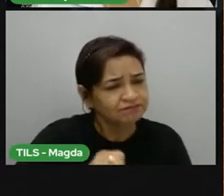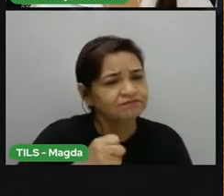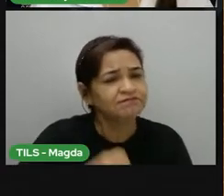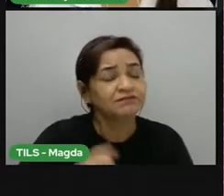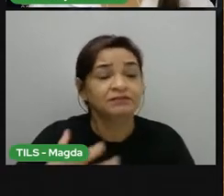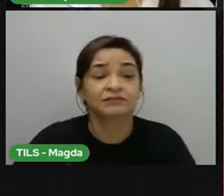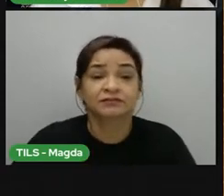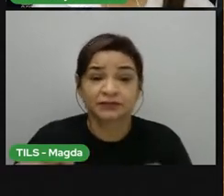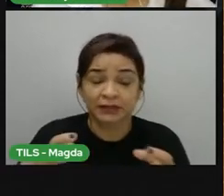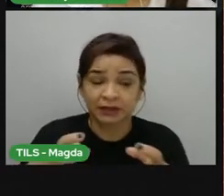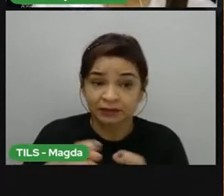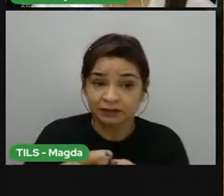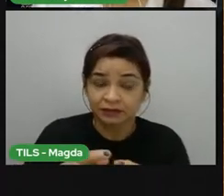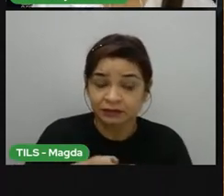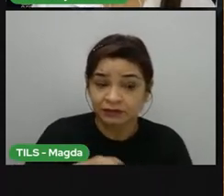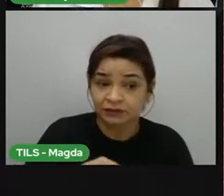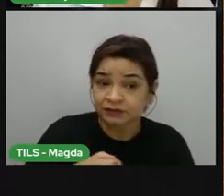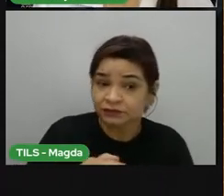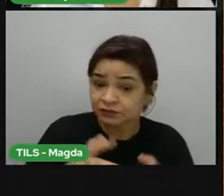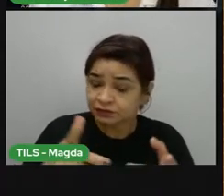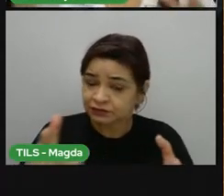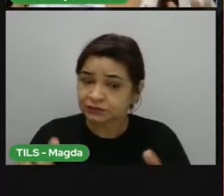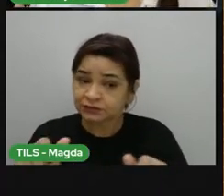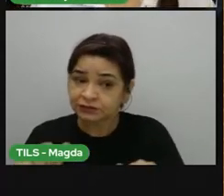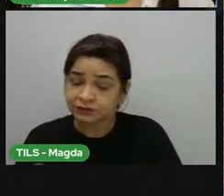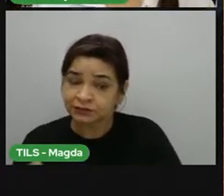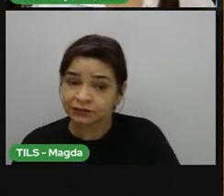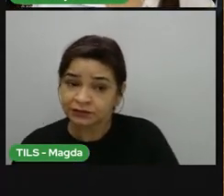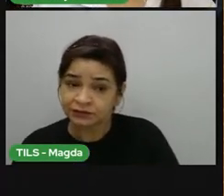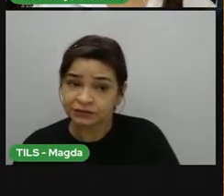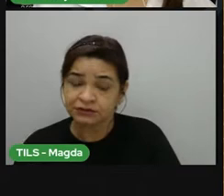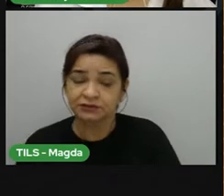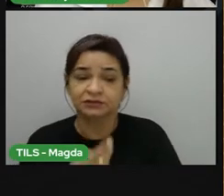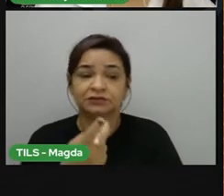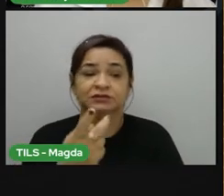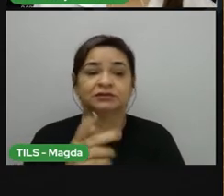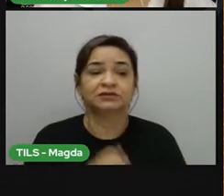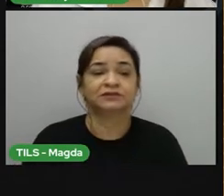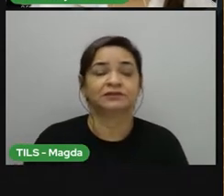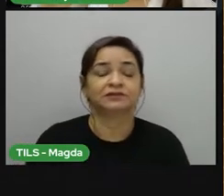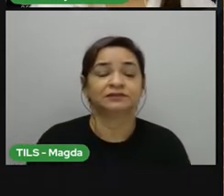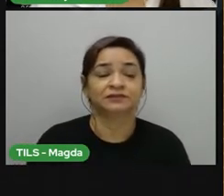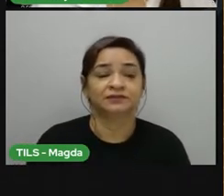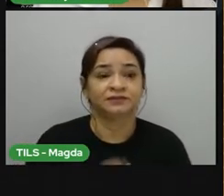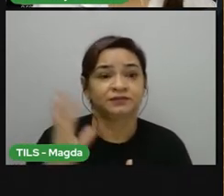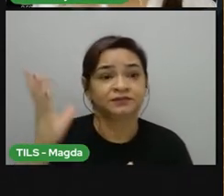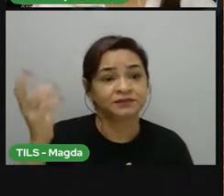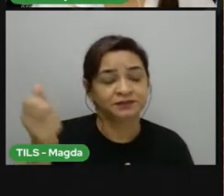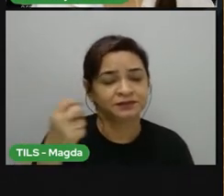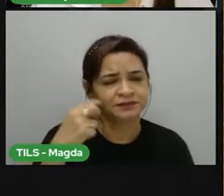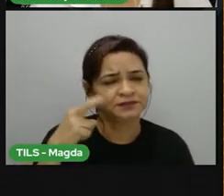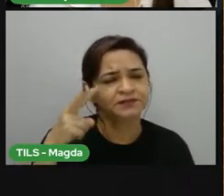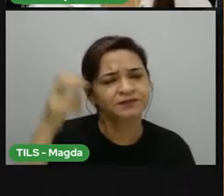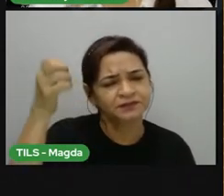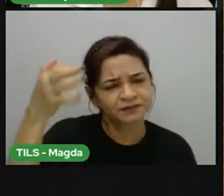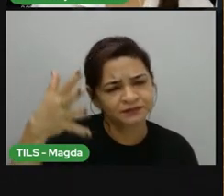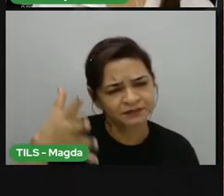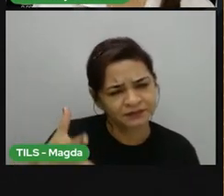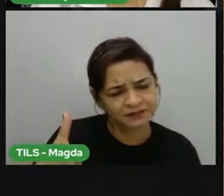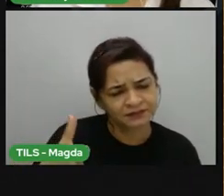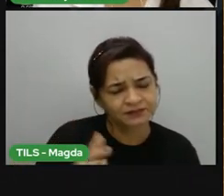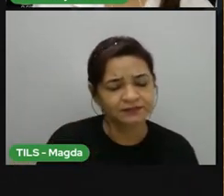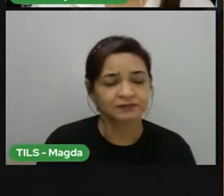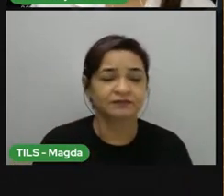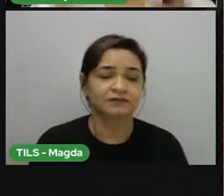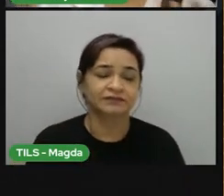conjunto de condições ali que são direcionadas a ele. Como a gente viu, a gente já viu os elementos e os